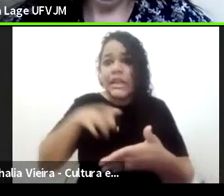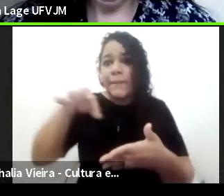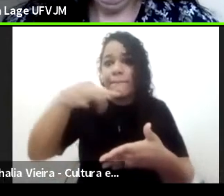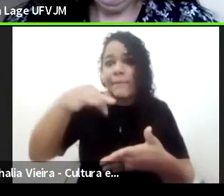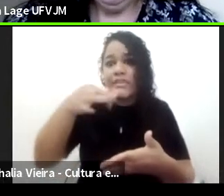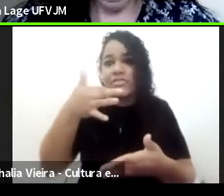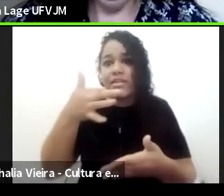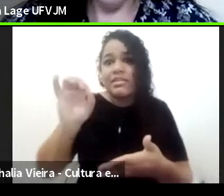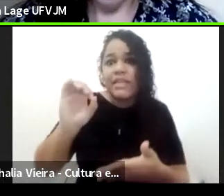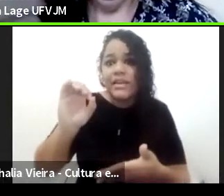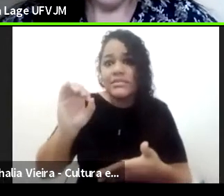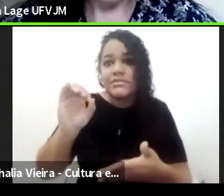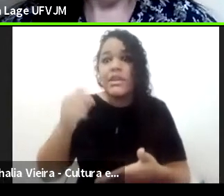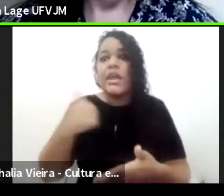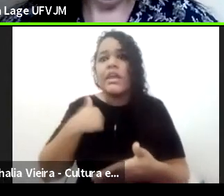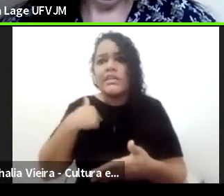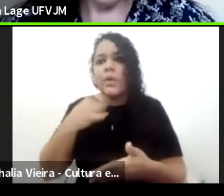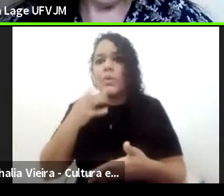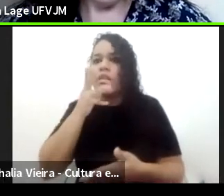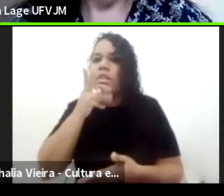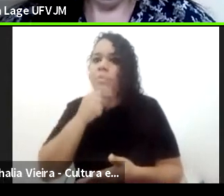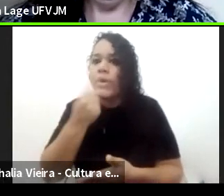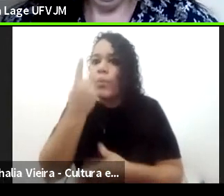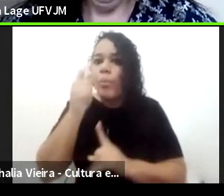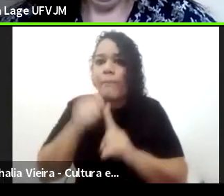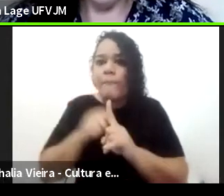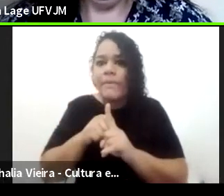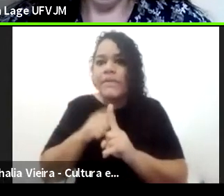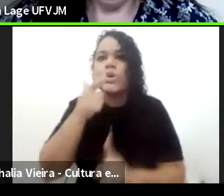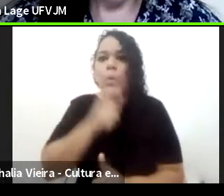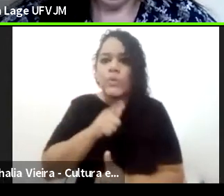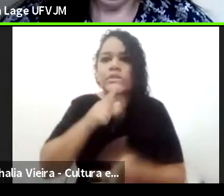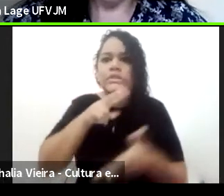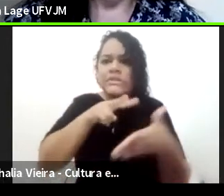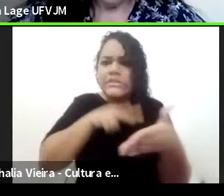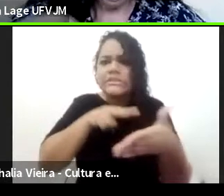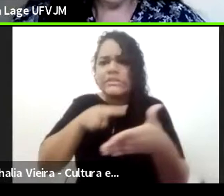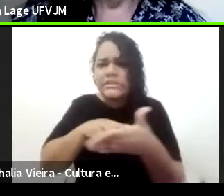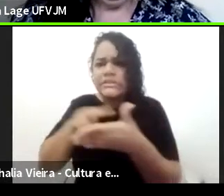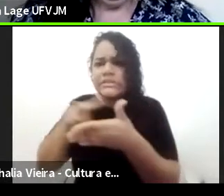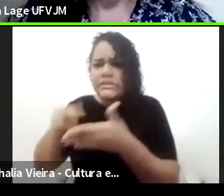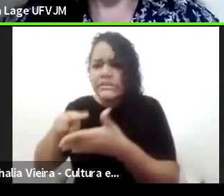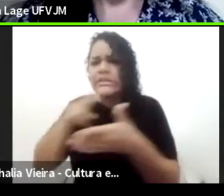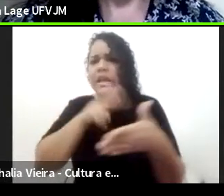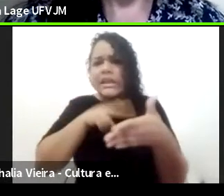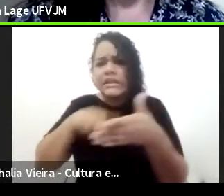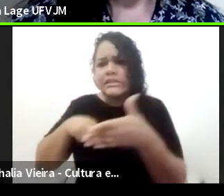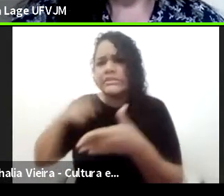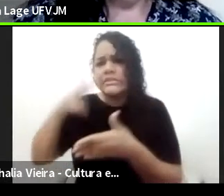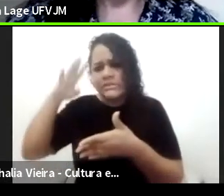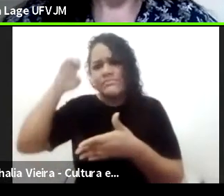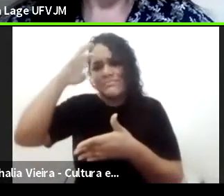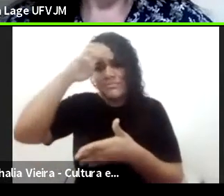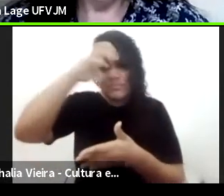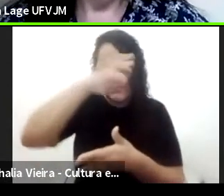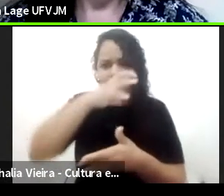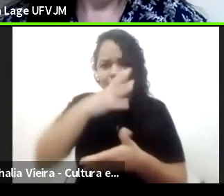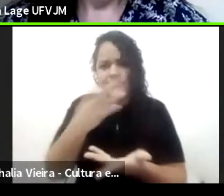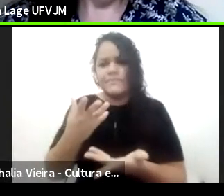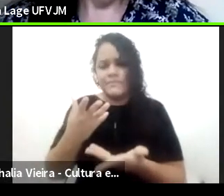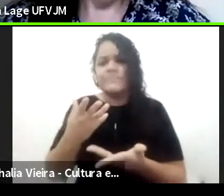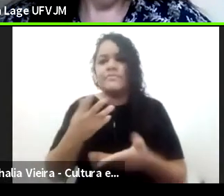mês para conseguir ler, né? Um mês das minhas férias lendo o documento, né? Por conta das dificuldades mesmo dessa